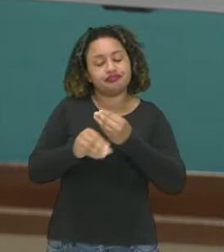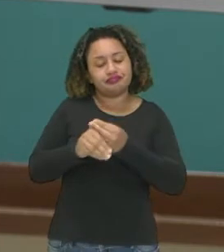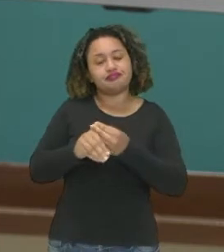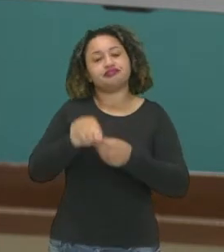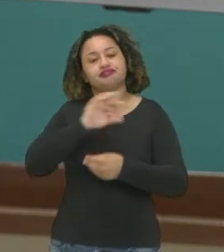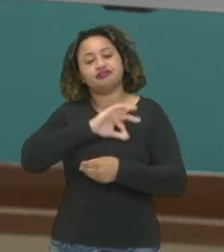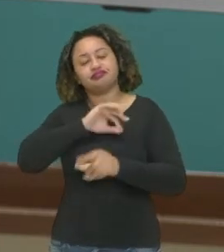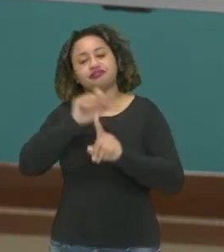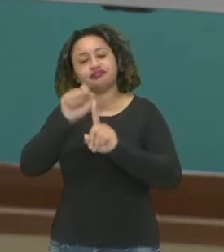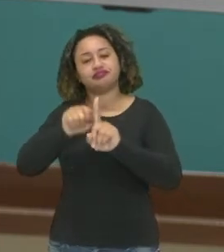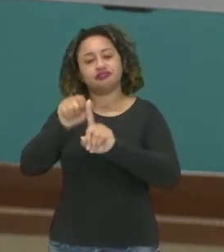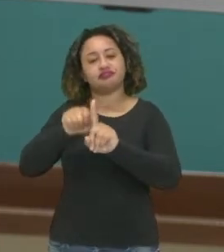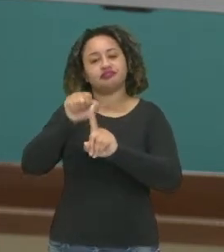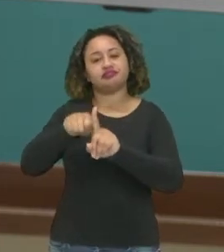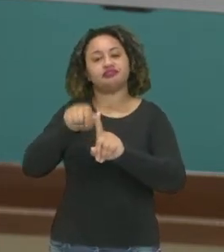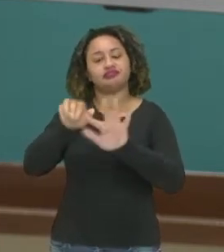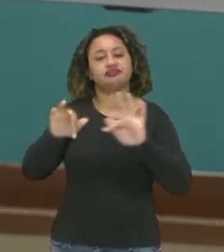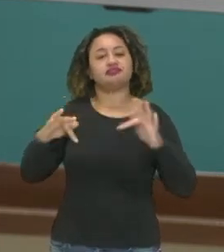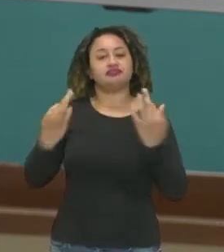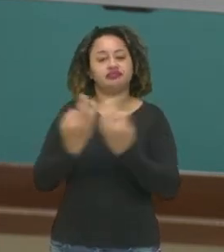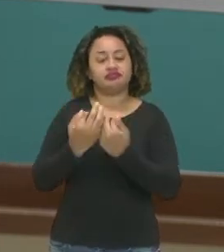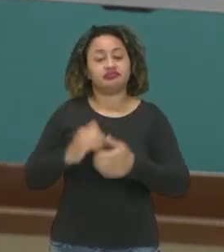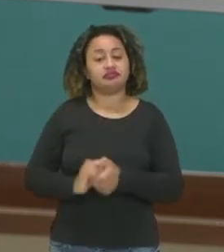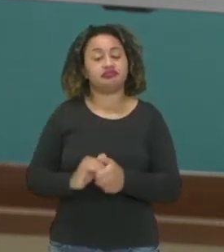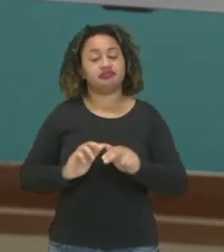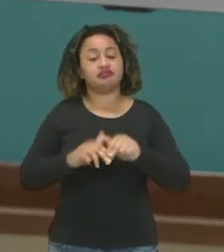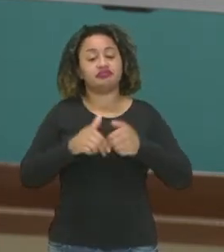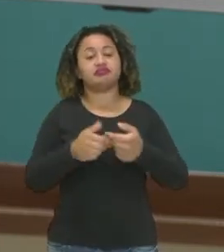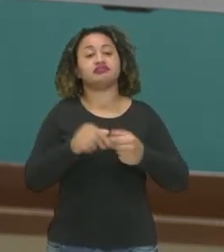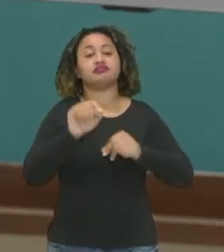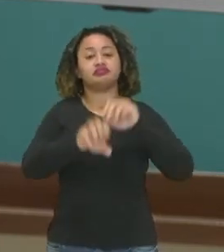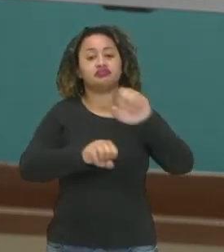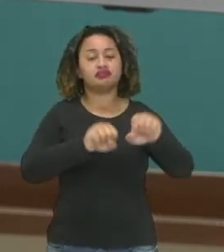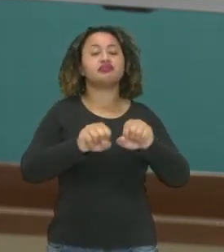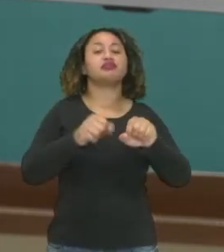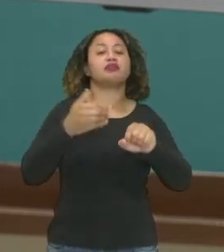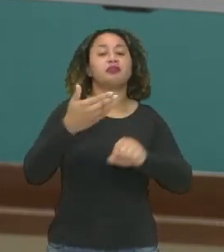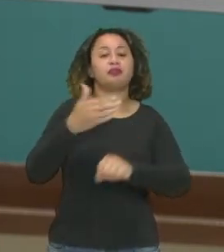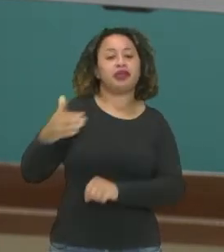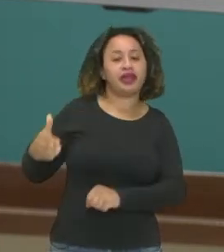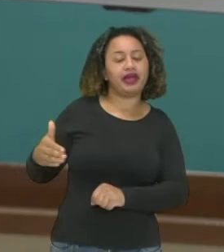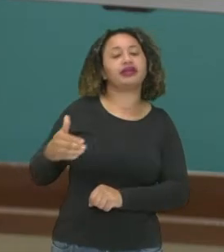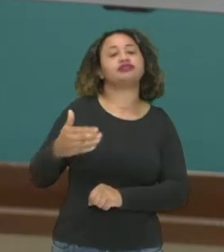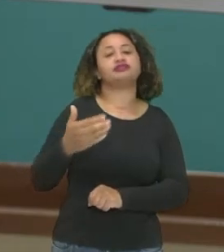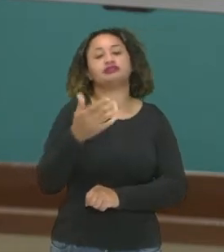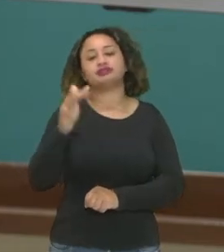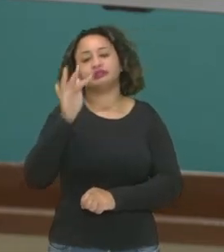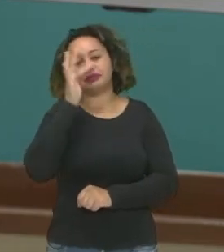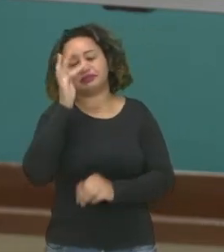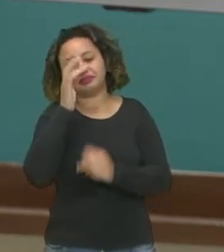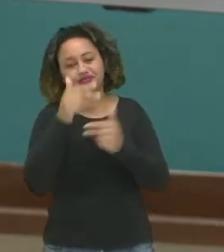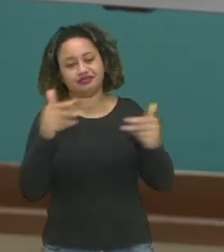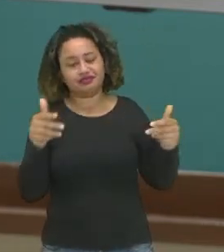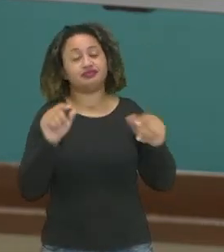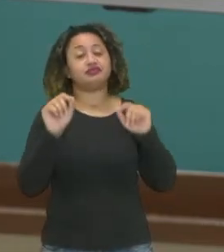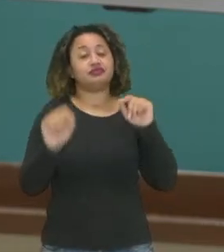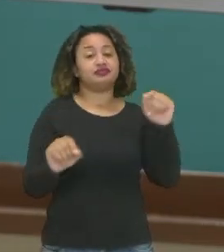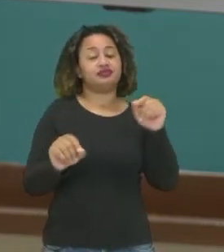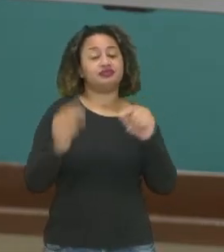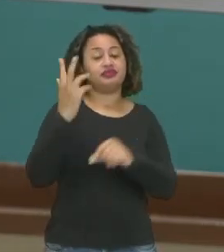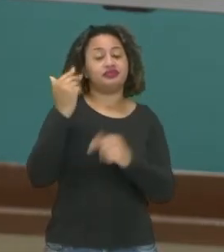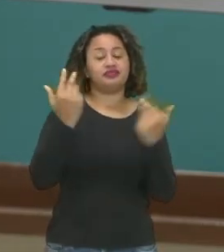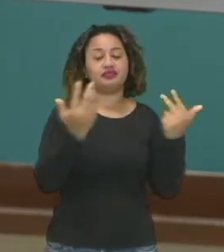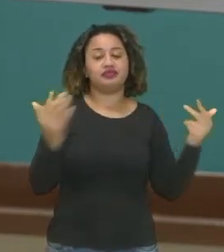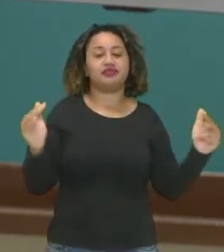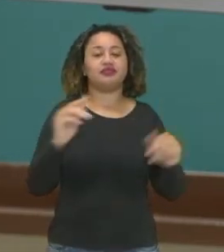mensal da família. Através da extração aí, por exemplo, de peixes, de algumas plantas, o que a natureza tem